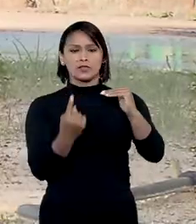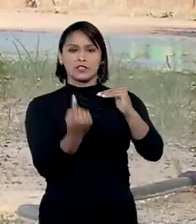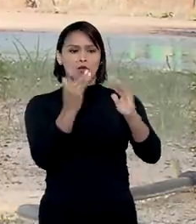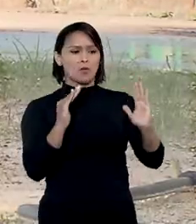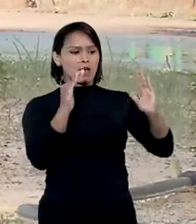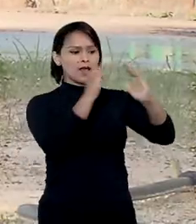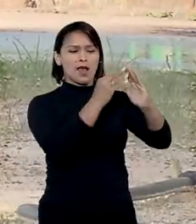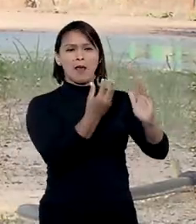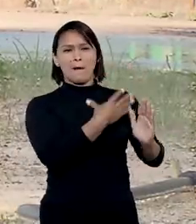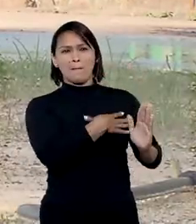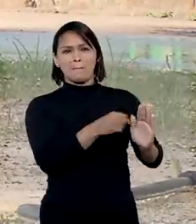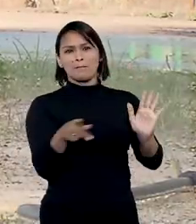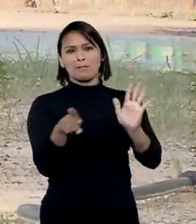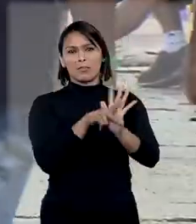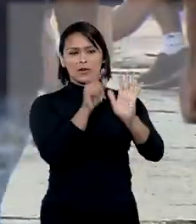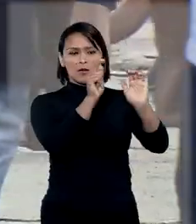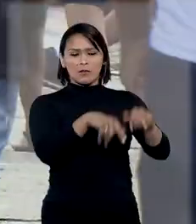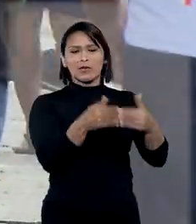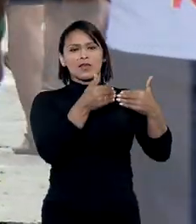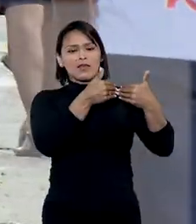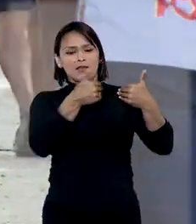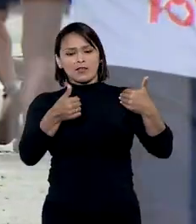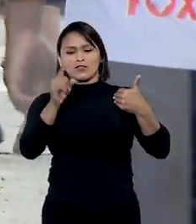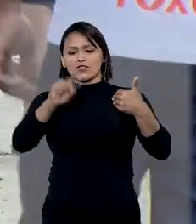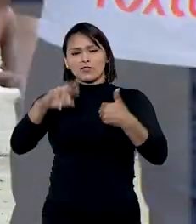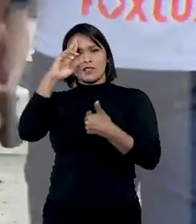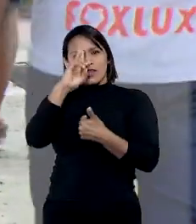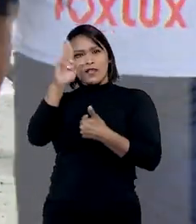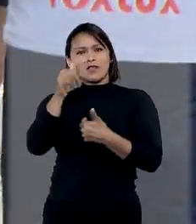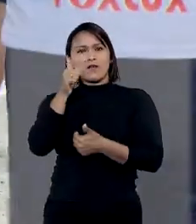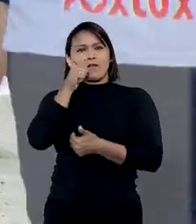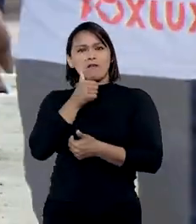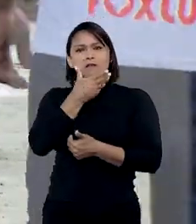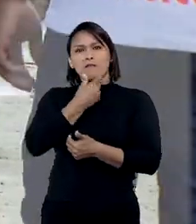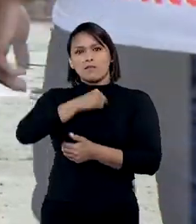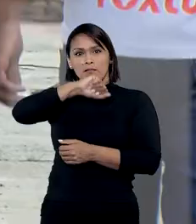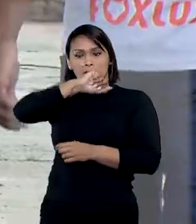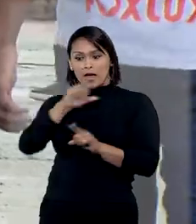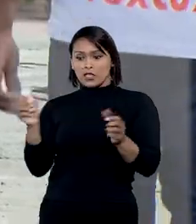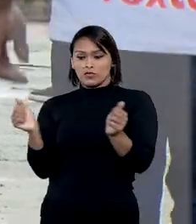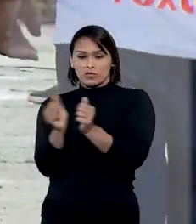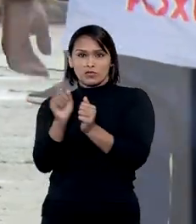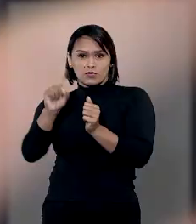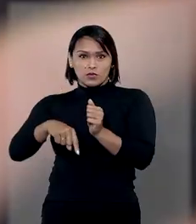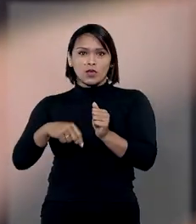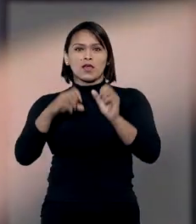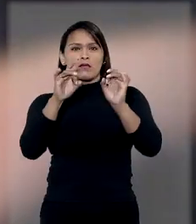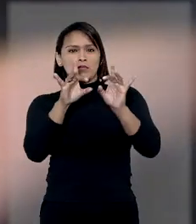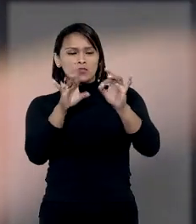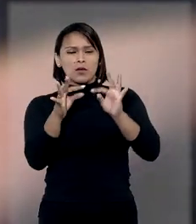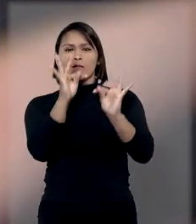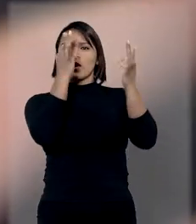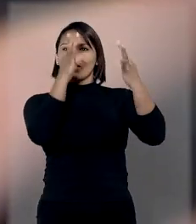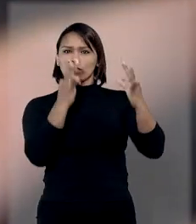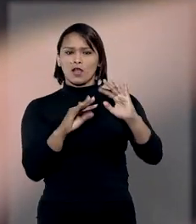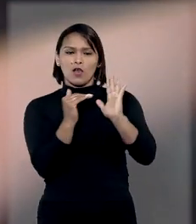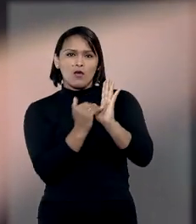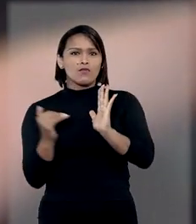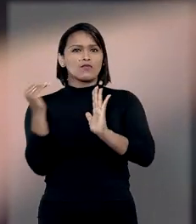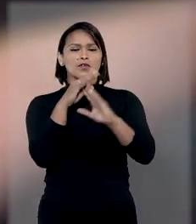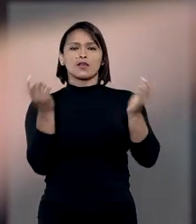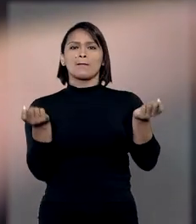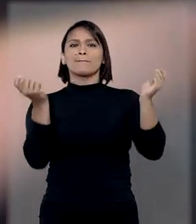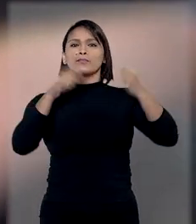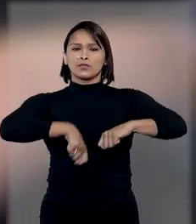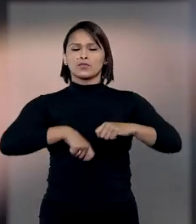residência principal para os filhos e manter a divisão de responsabilidade dos pais, principalmente com o avanço tecnológico que